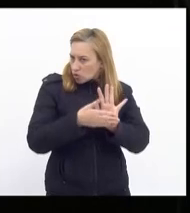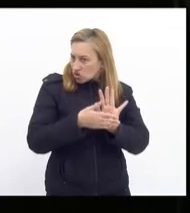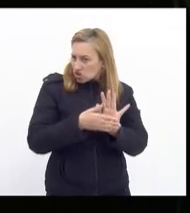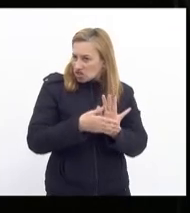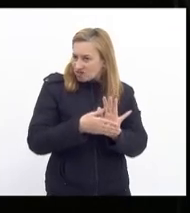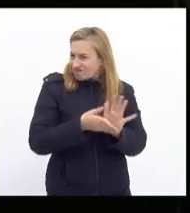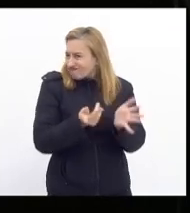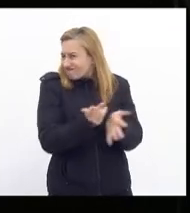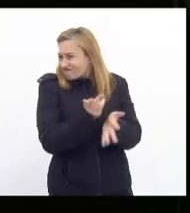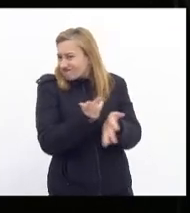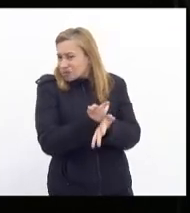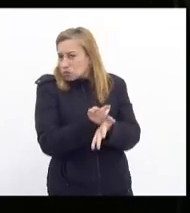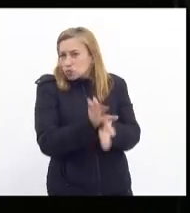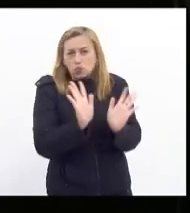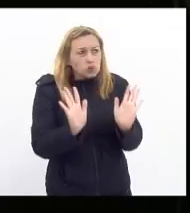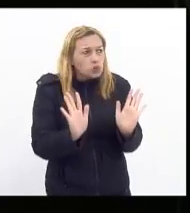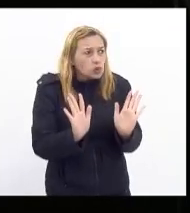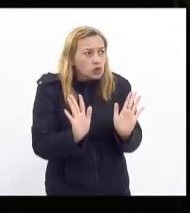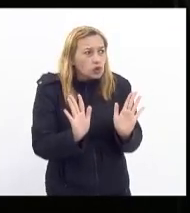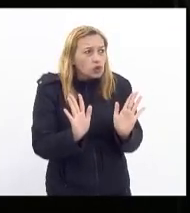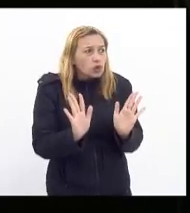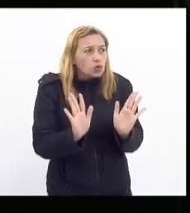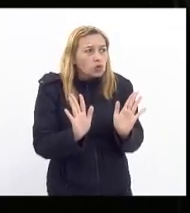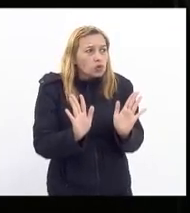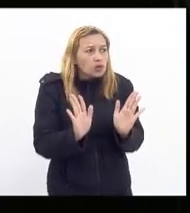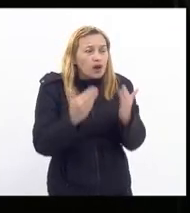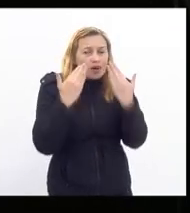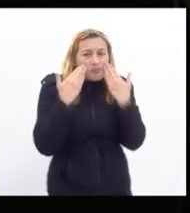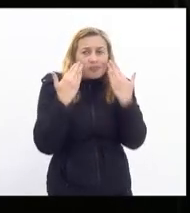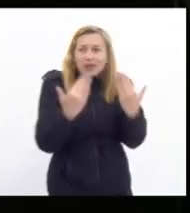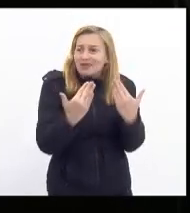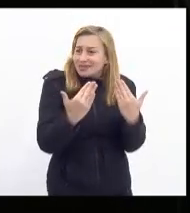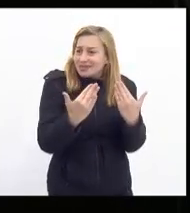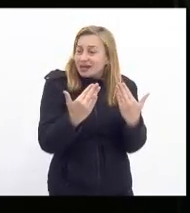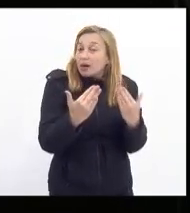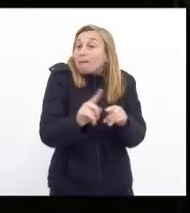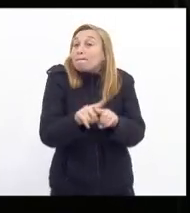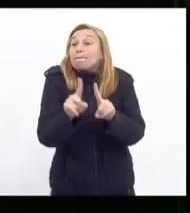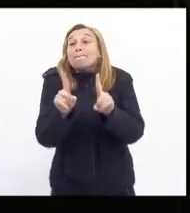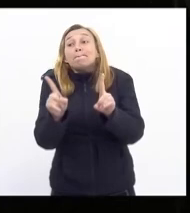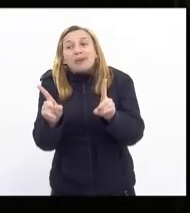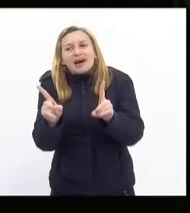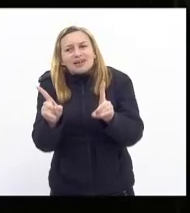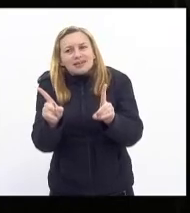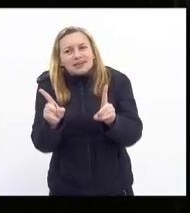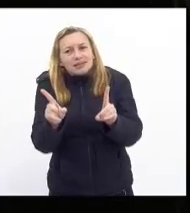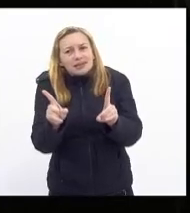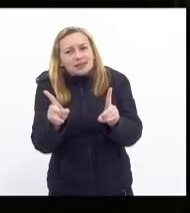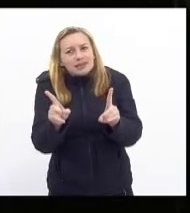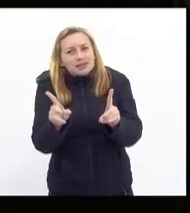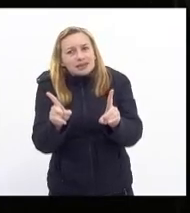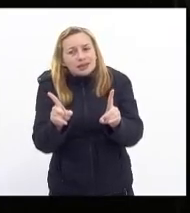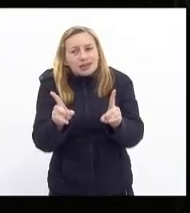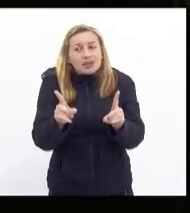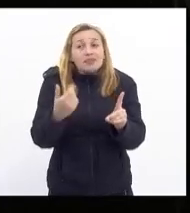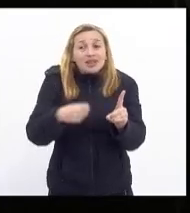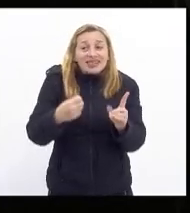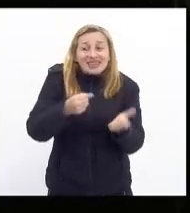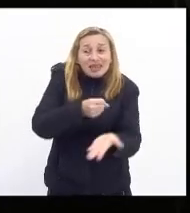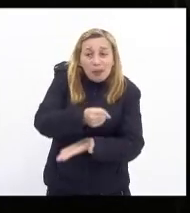você tem ela apresentar mas elas estando embasada